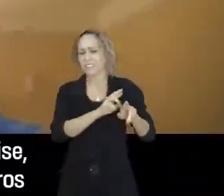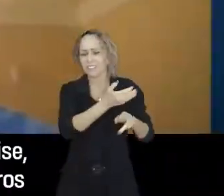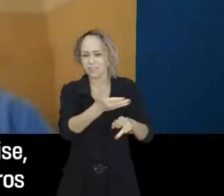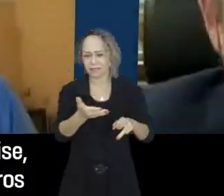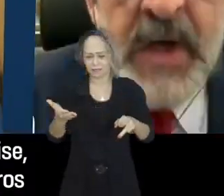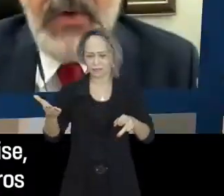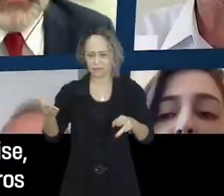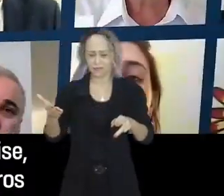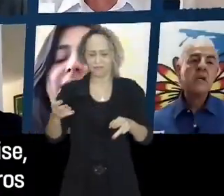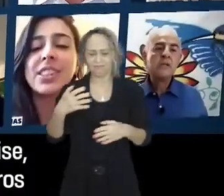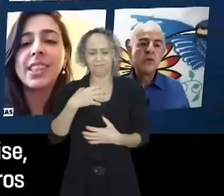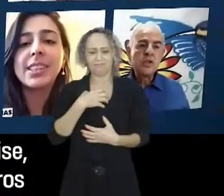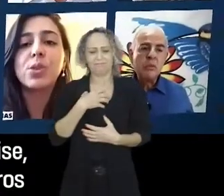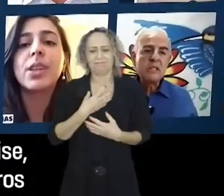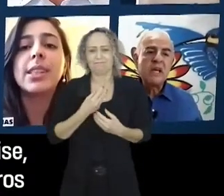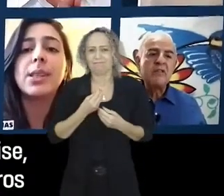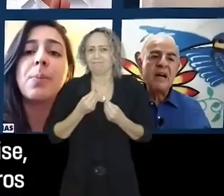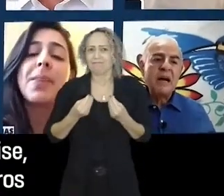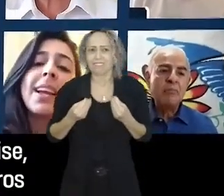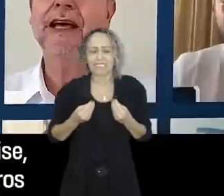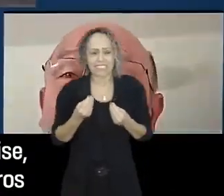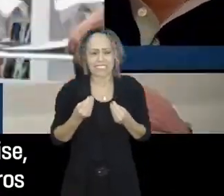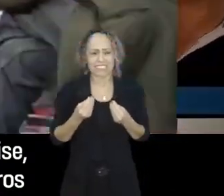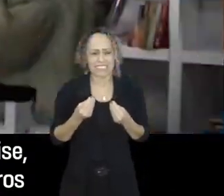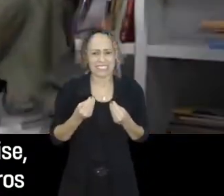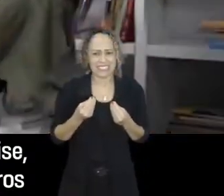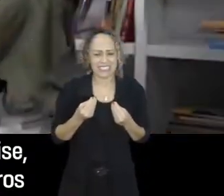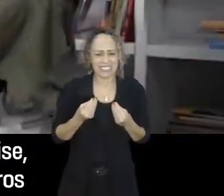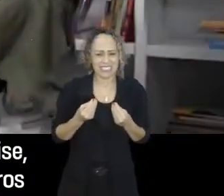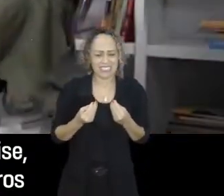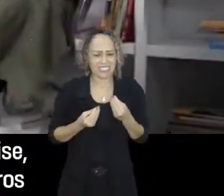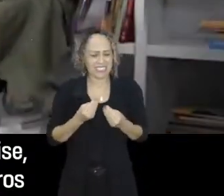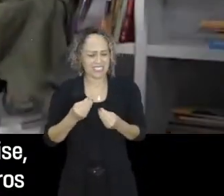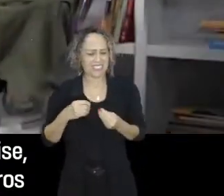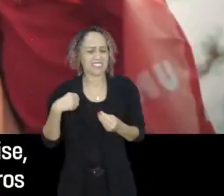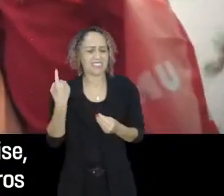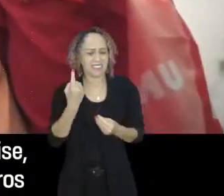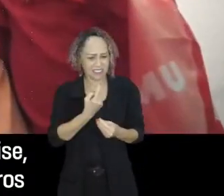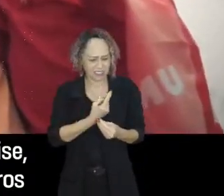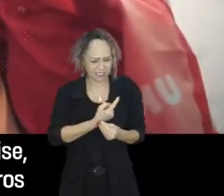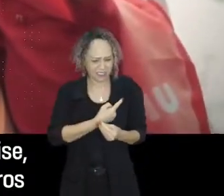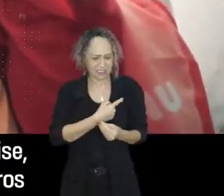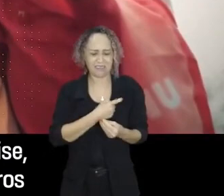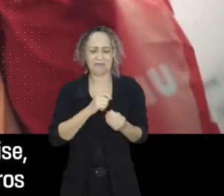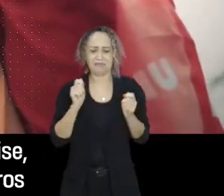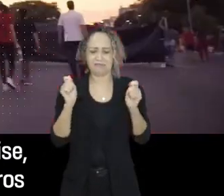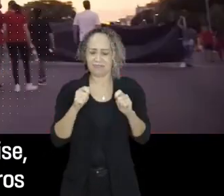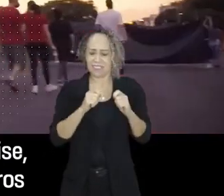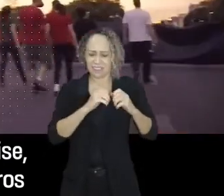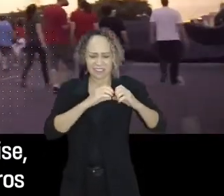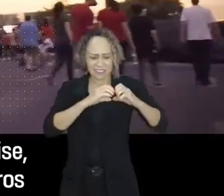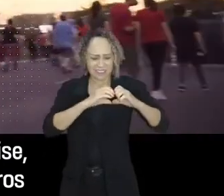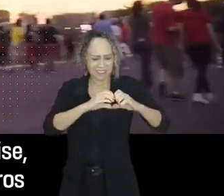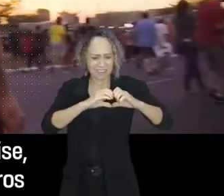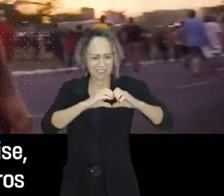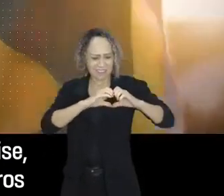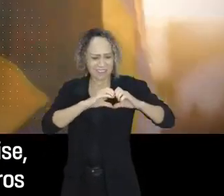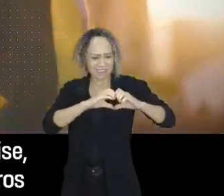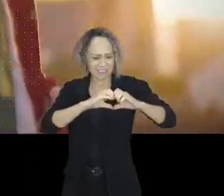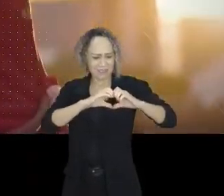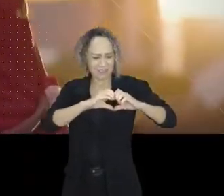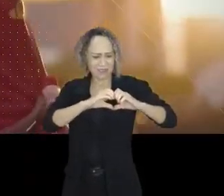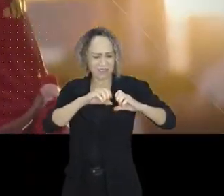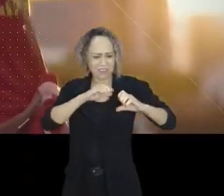Esse sentimento que, apesar de qualquer análise, teima em tomar conta do coração dos brasileiros